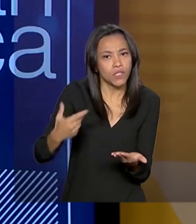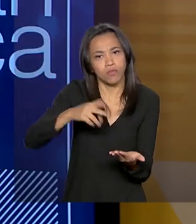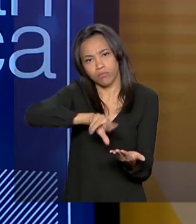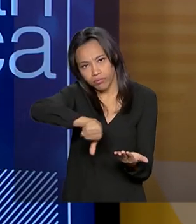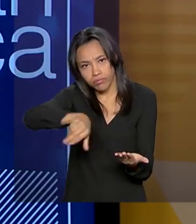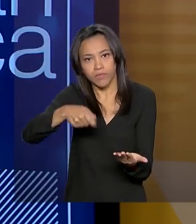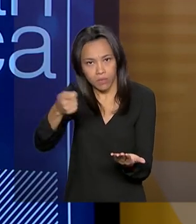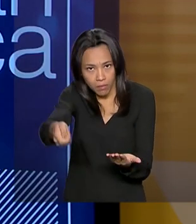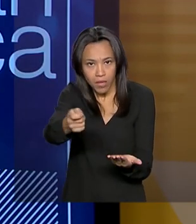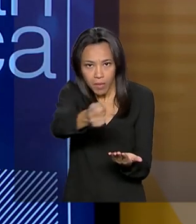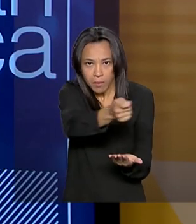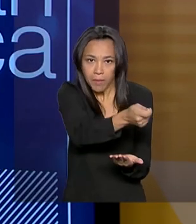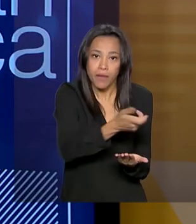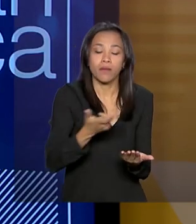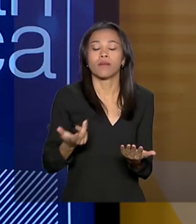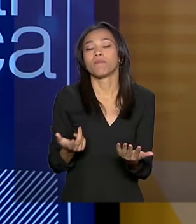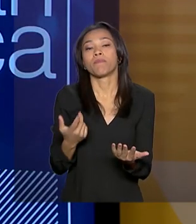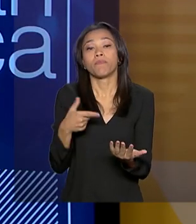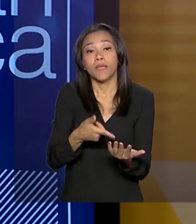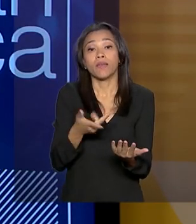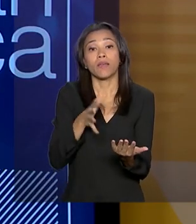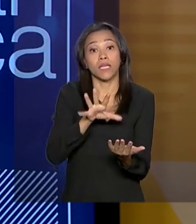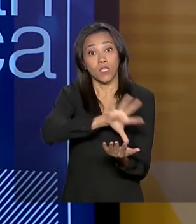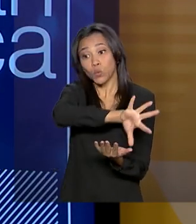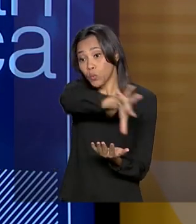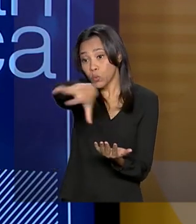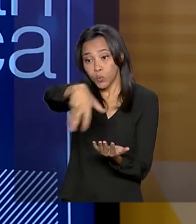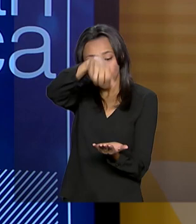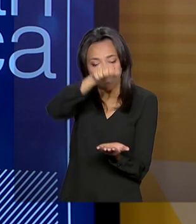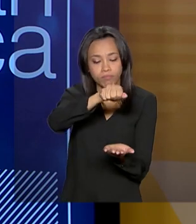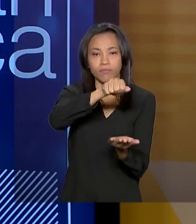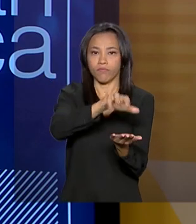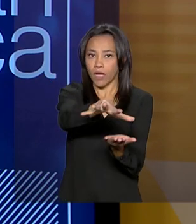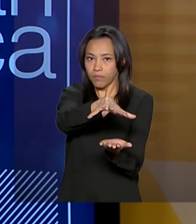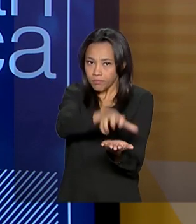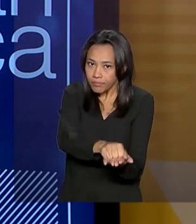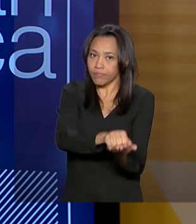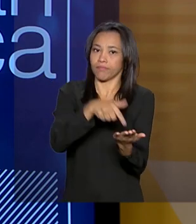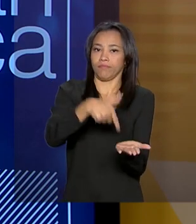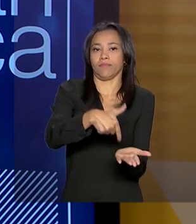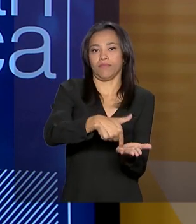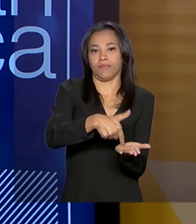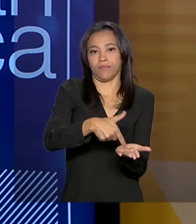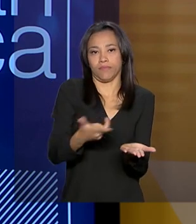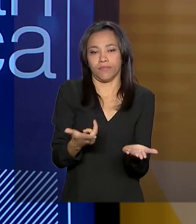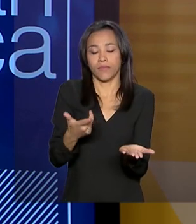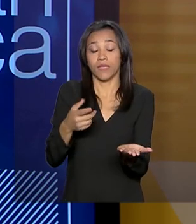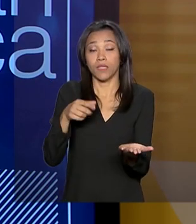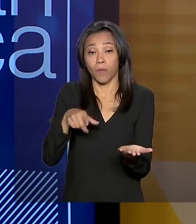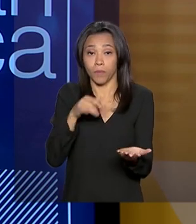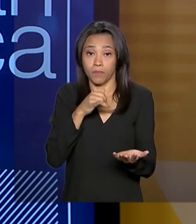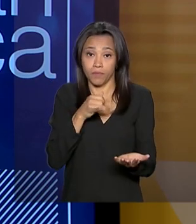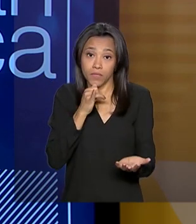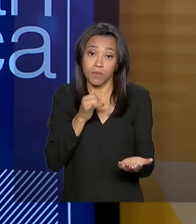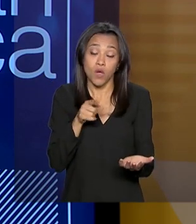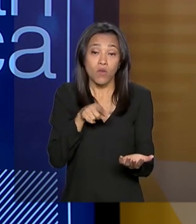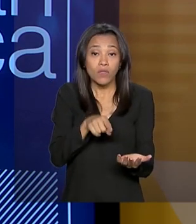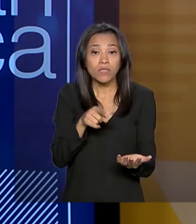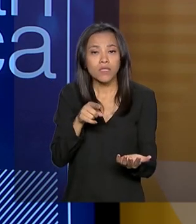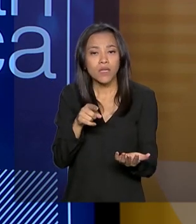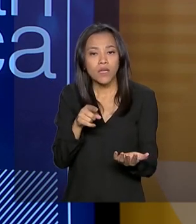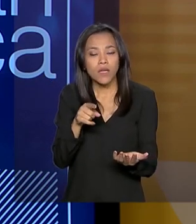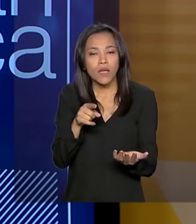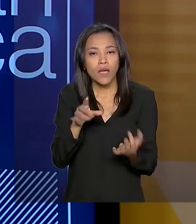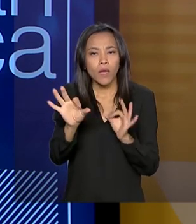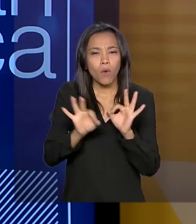digamos assim, de teoria dos jogos, que é uma teoria conhecida, que você prevê o futuro